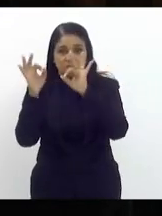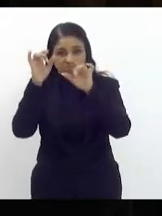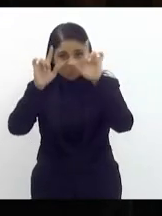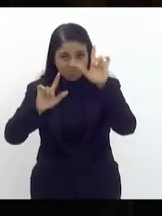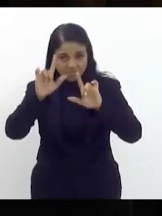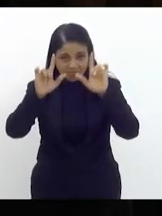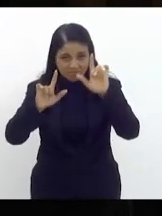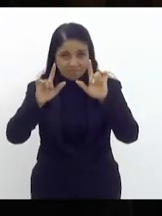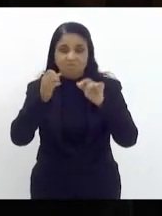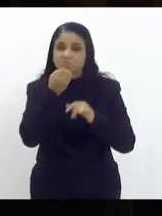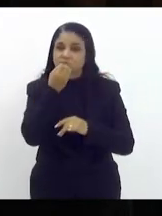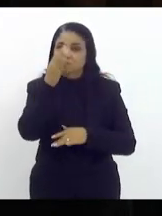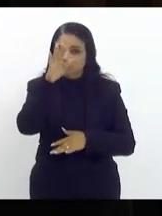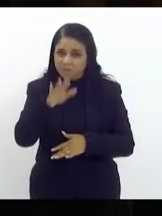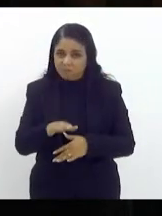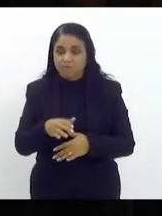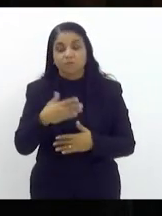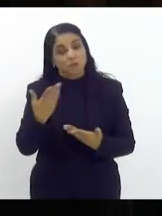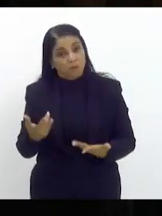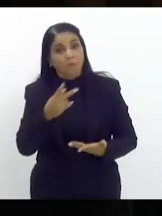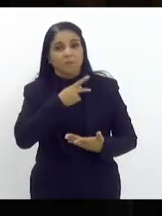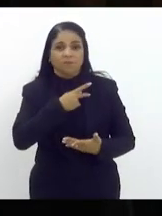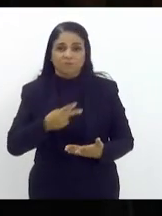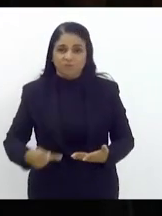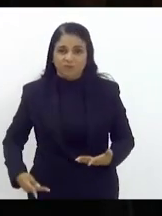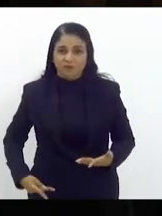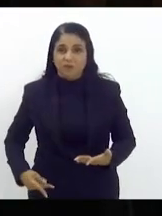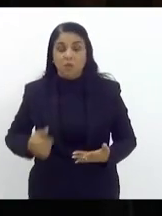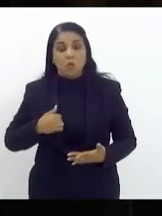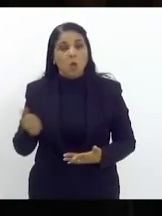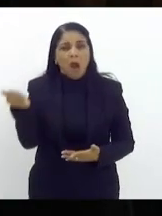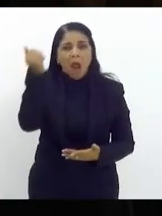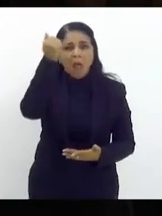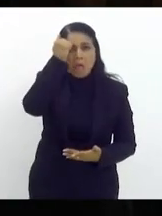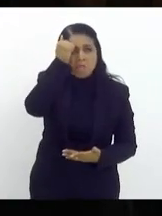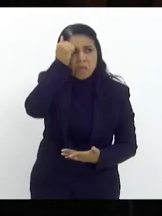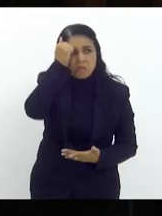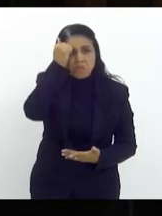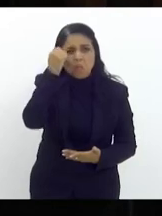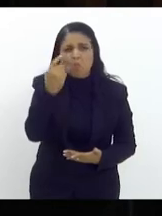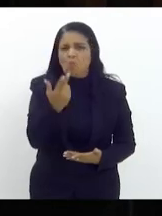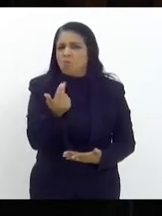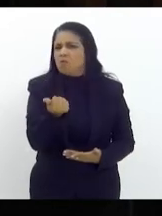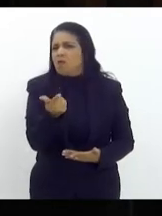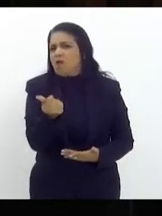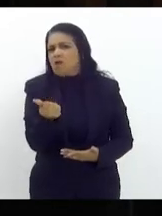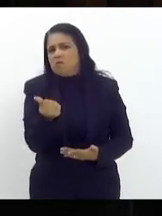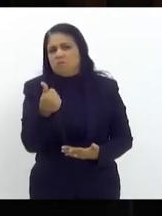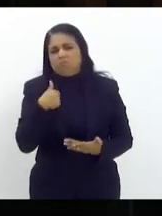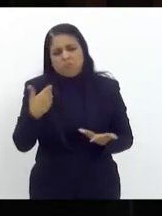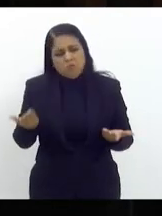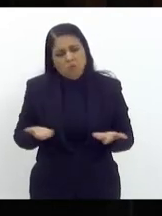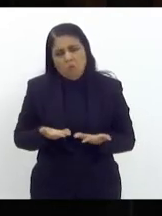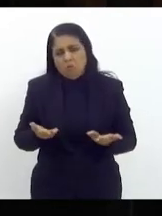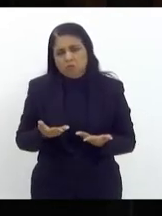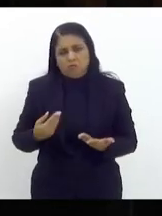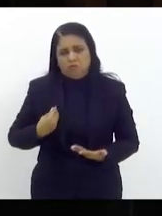presidente eu não me arrependo de nada que eu fiz na minha vida até hoje